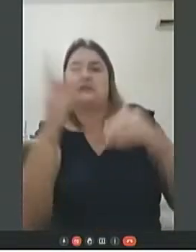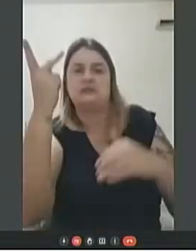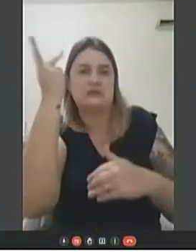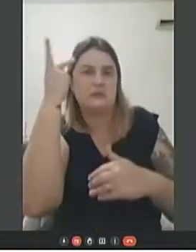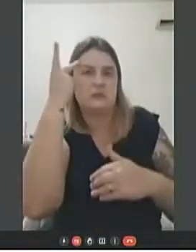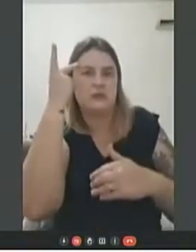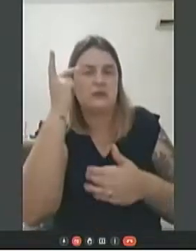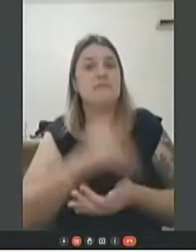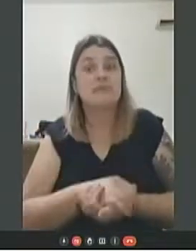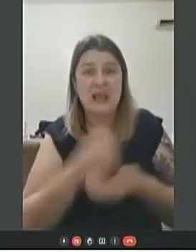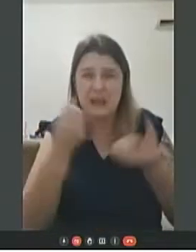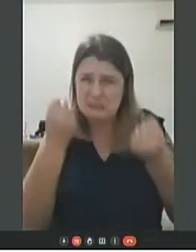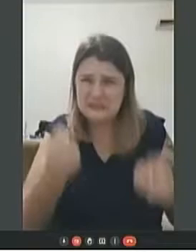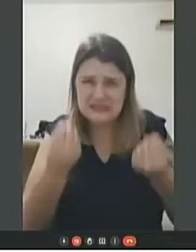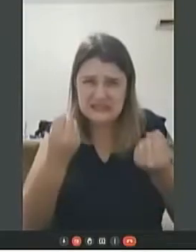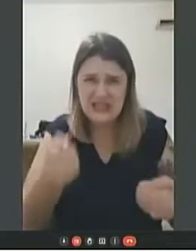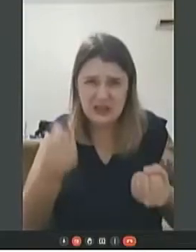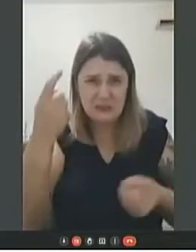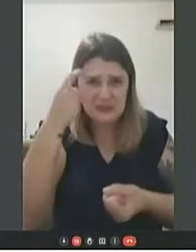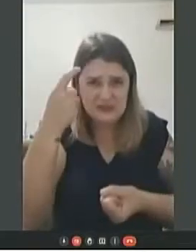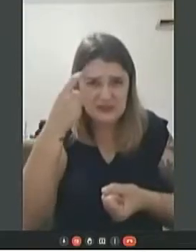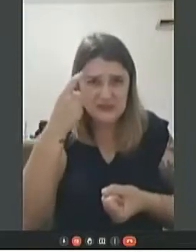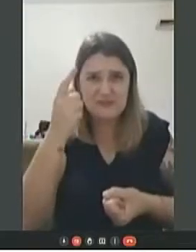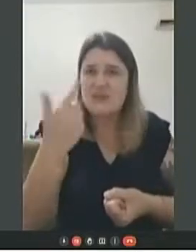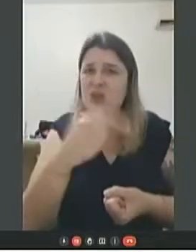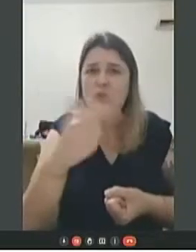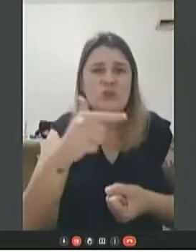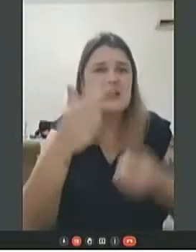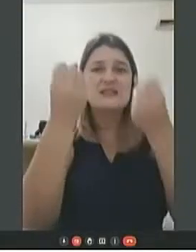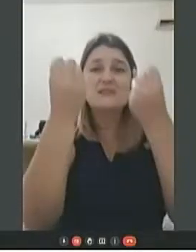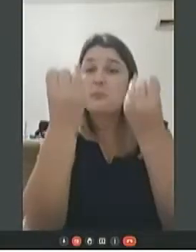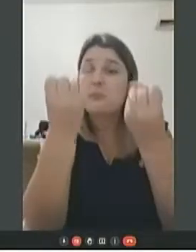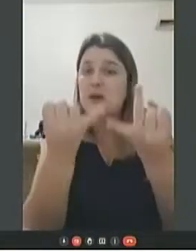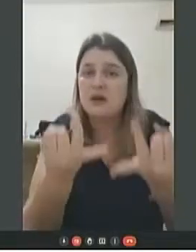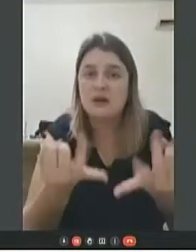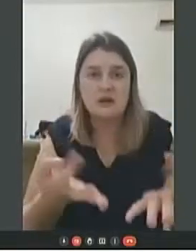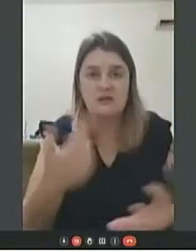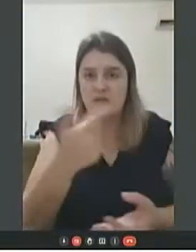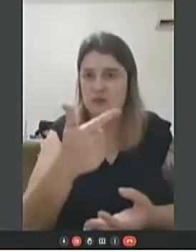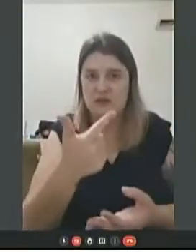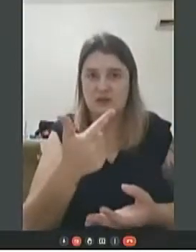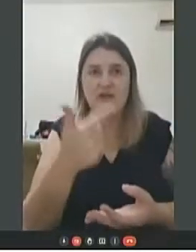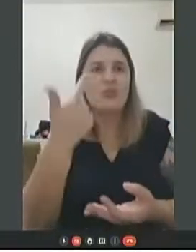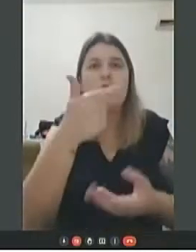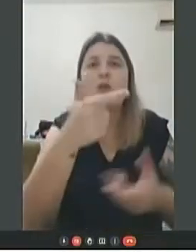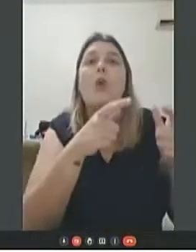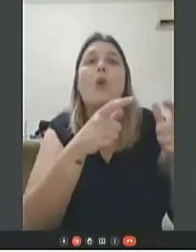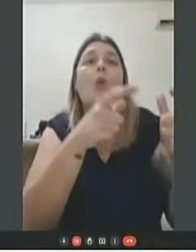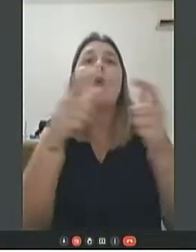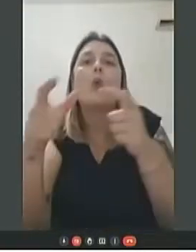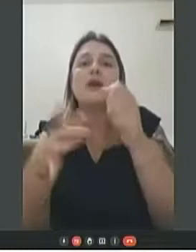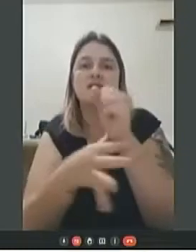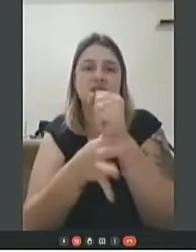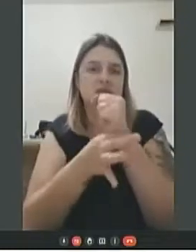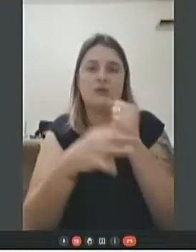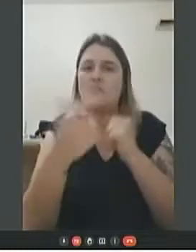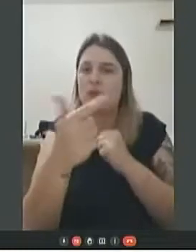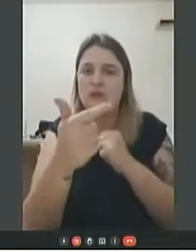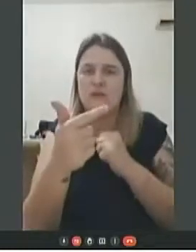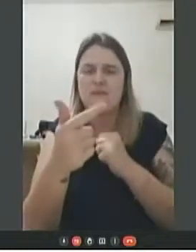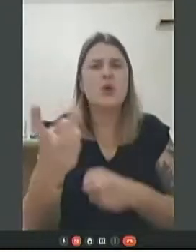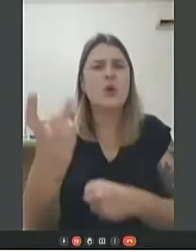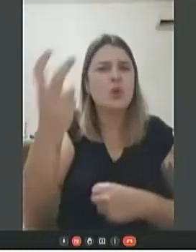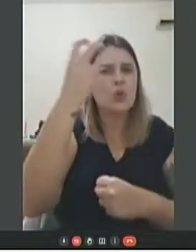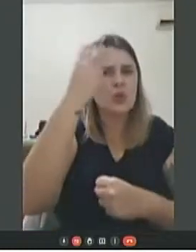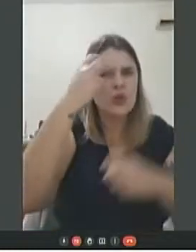Pesado, né? Então, não há justificativa. Não há local mais seguro. A cultura do